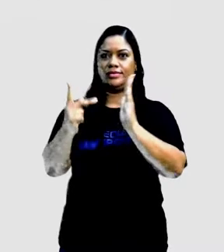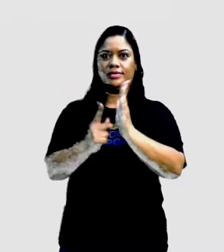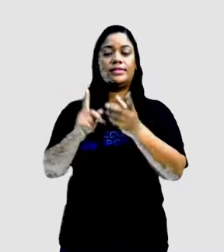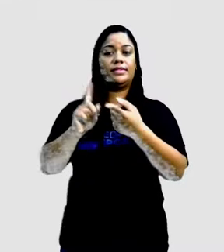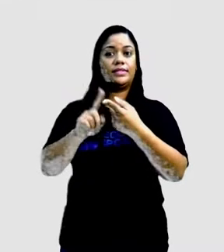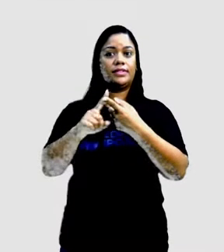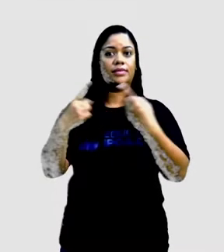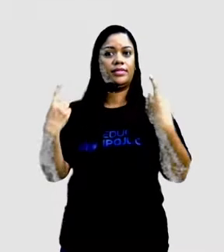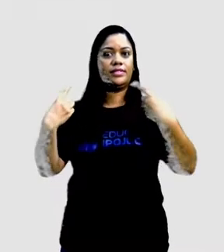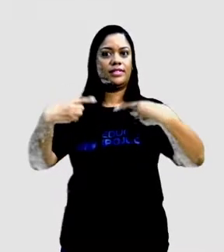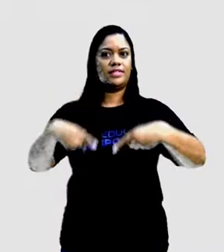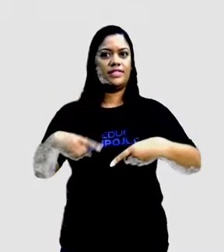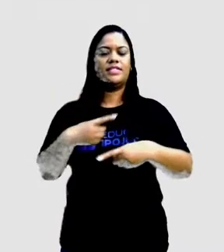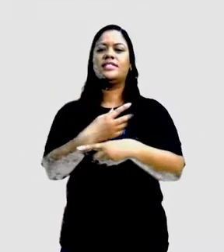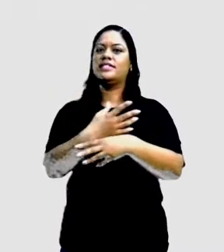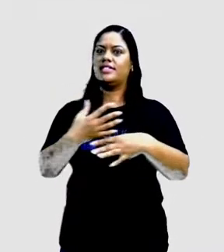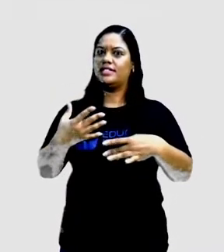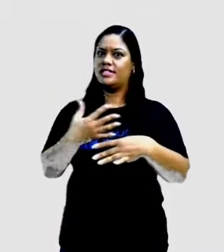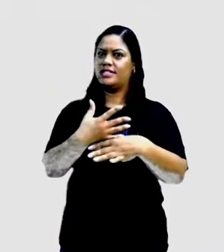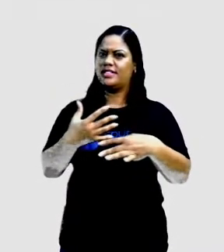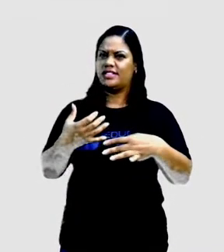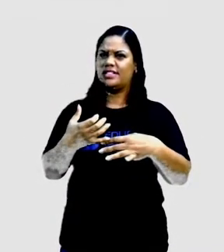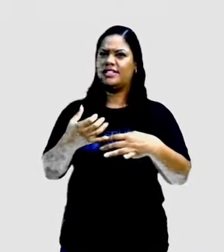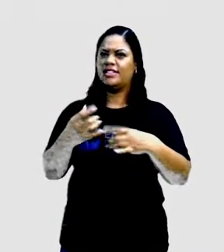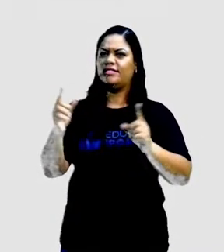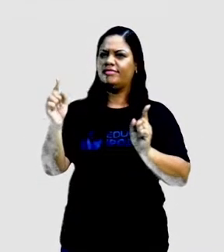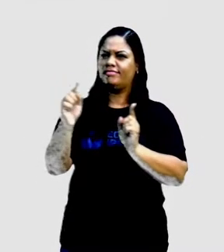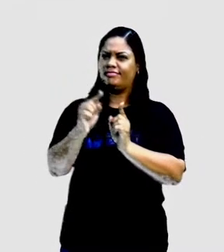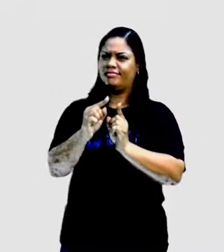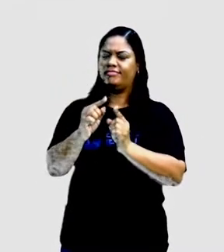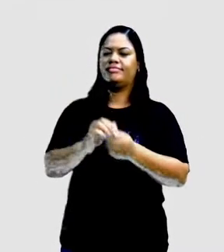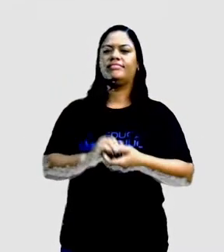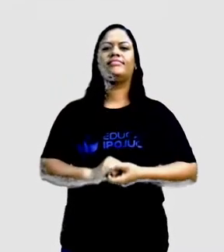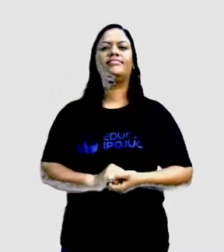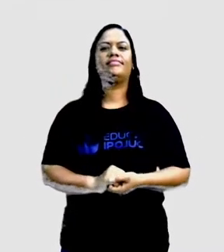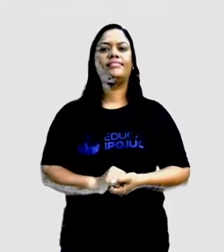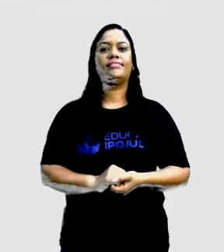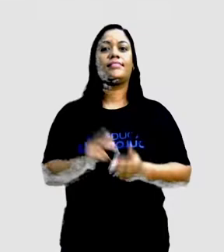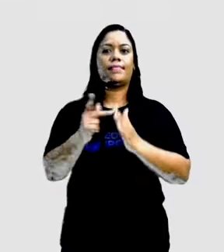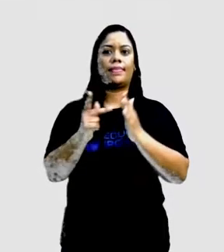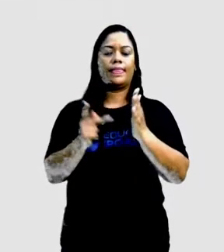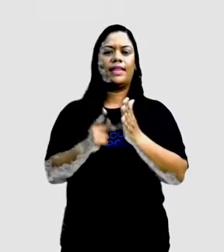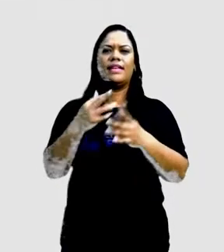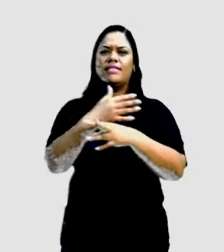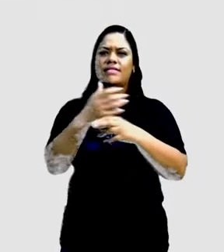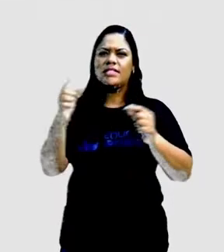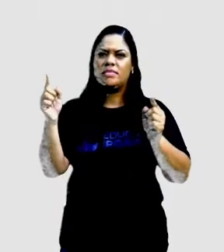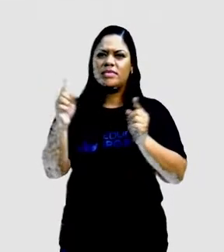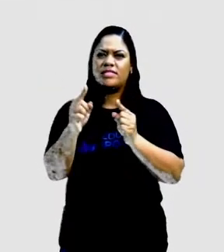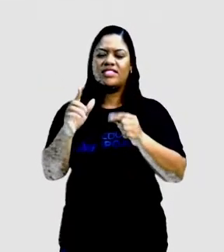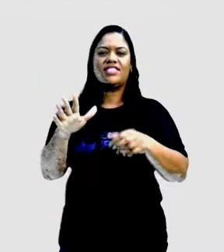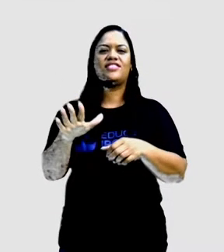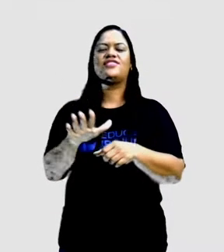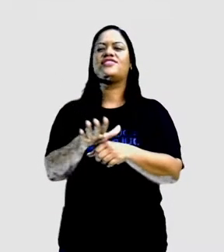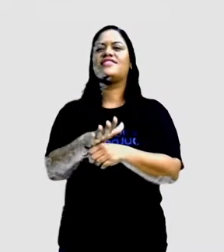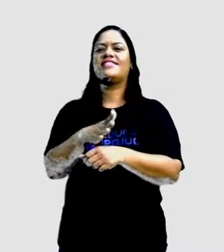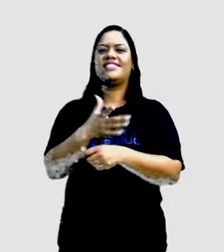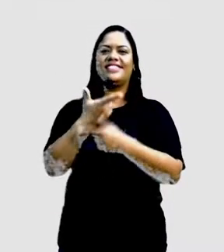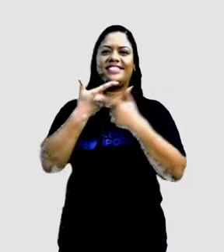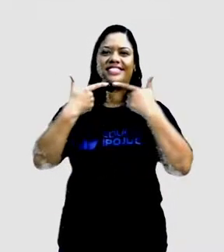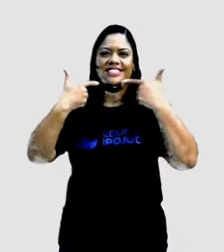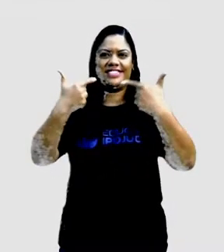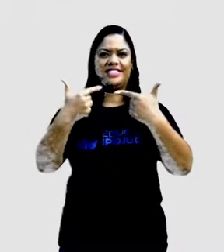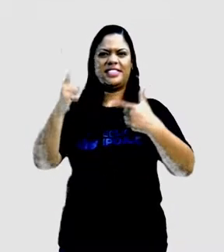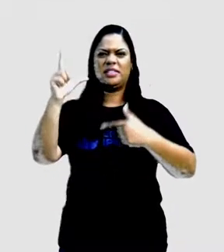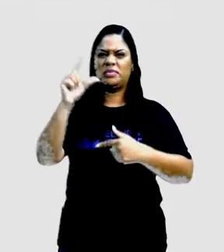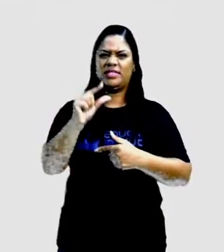hora, cidadezinha, né? De Mário Quintana. E aí o poema, cidadezinha cheia de graça, tão pequenina